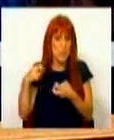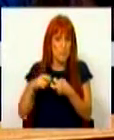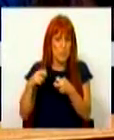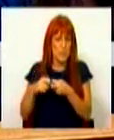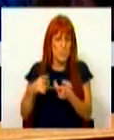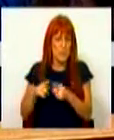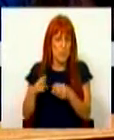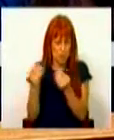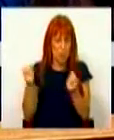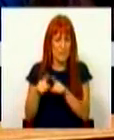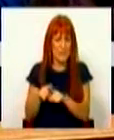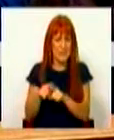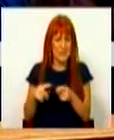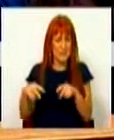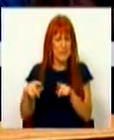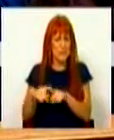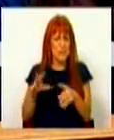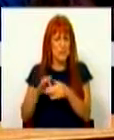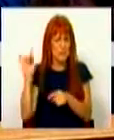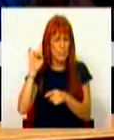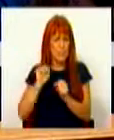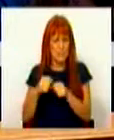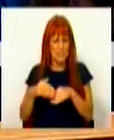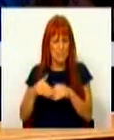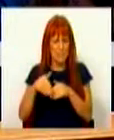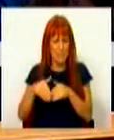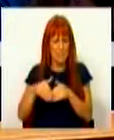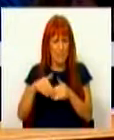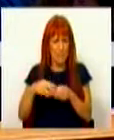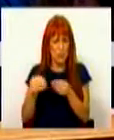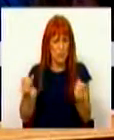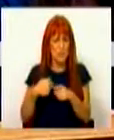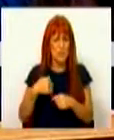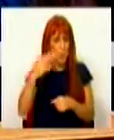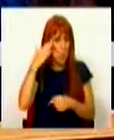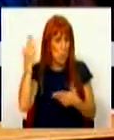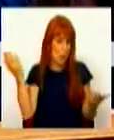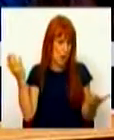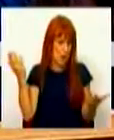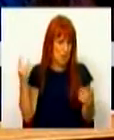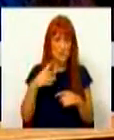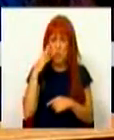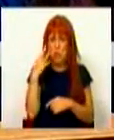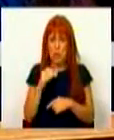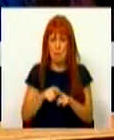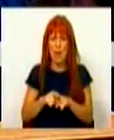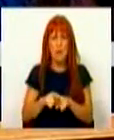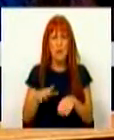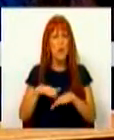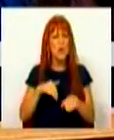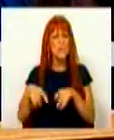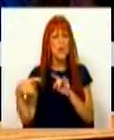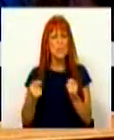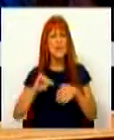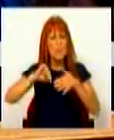resolvidas estas questões também extremamente importantes do curto prazo, julgo que é natural que façamos um debate